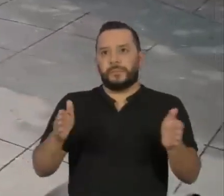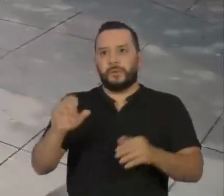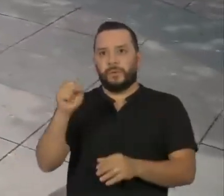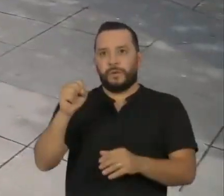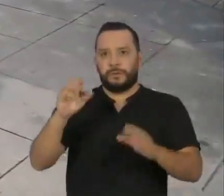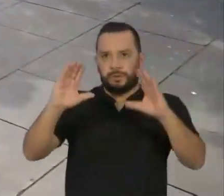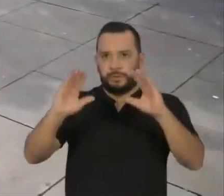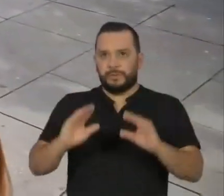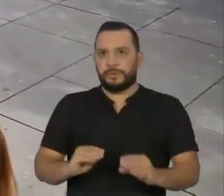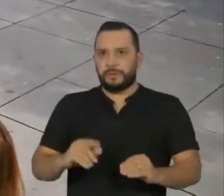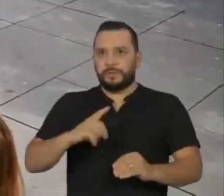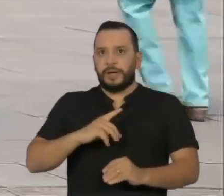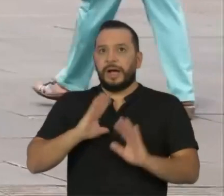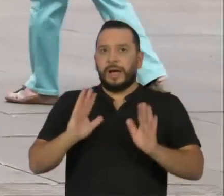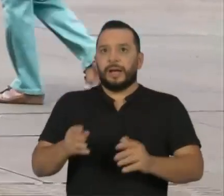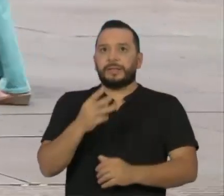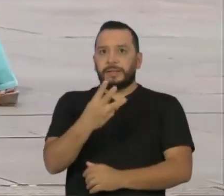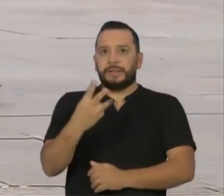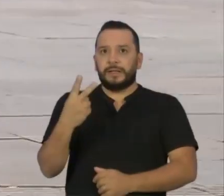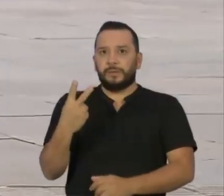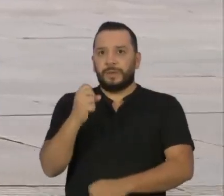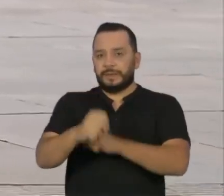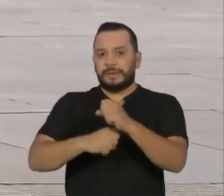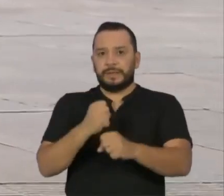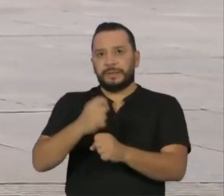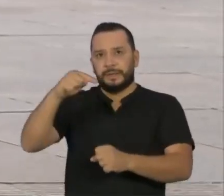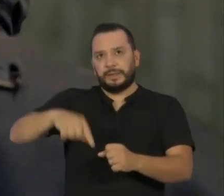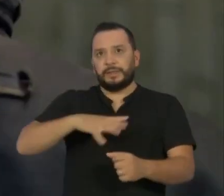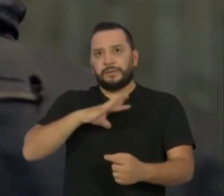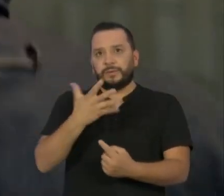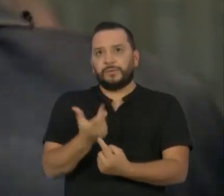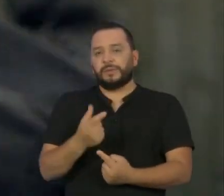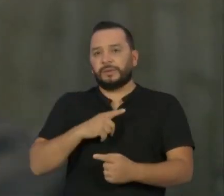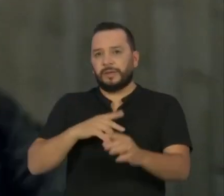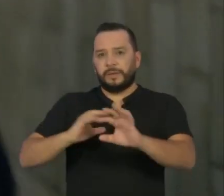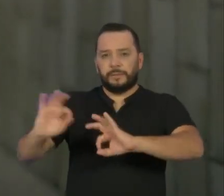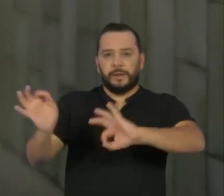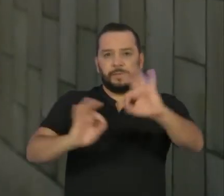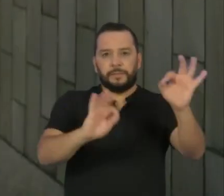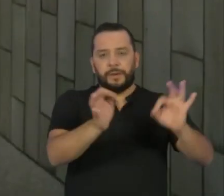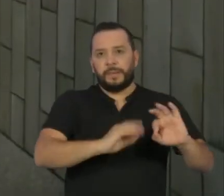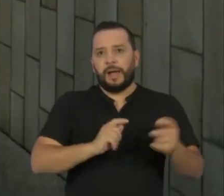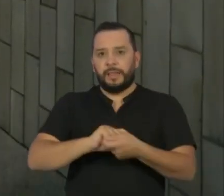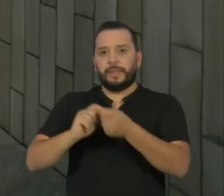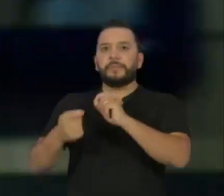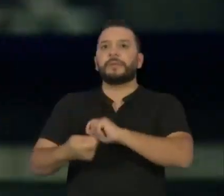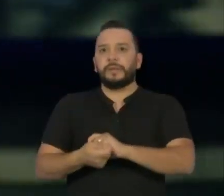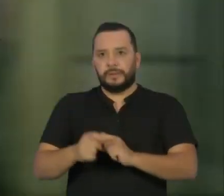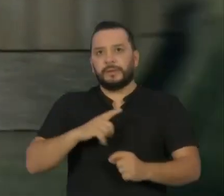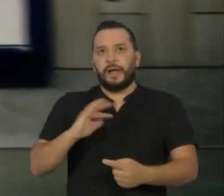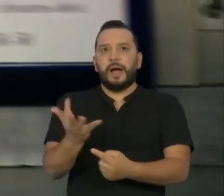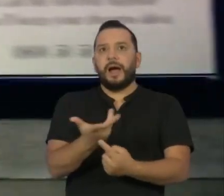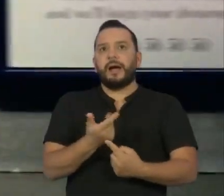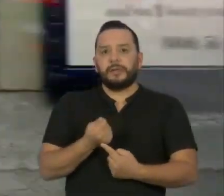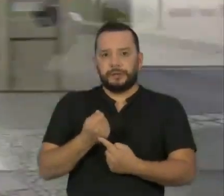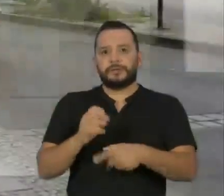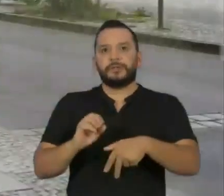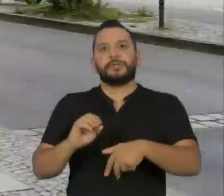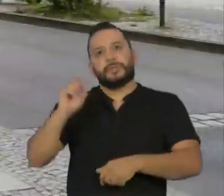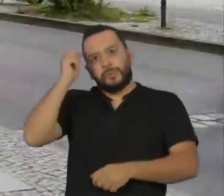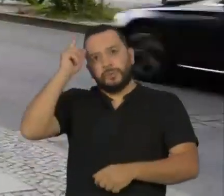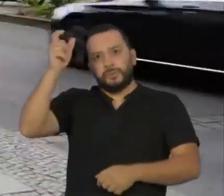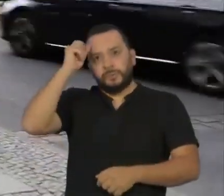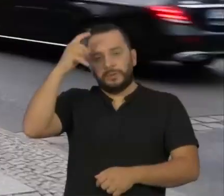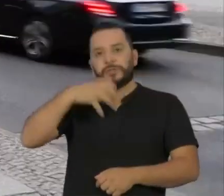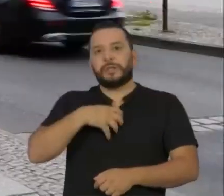há 32 anos na tela da TV Cultura, passa por uma reformulação editorial para levar arte e cultura de forma mais